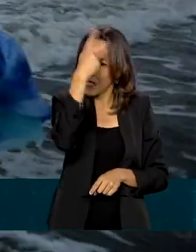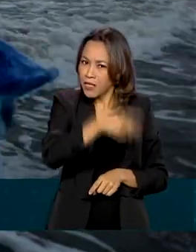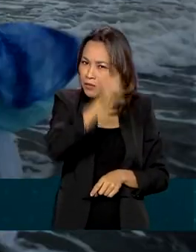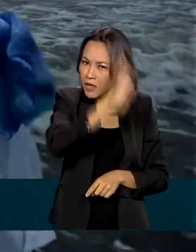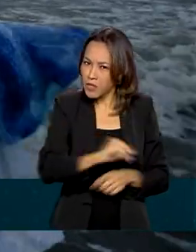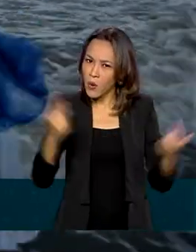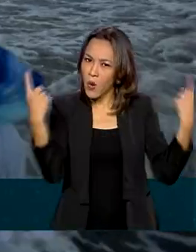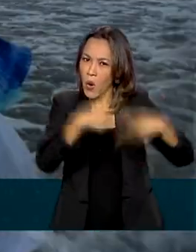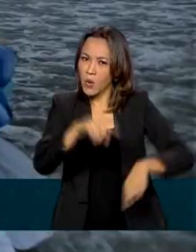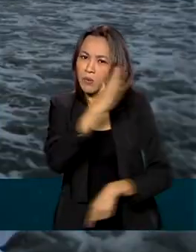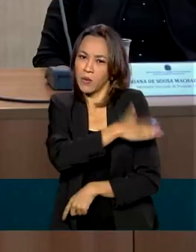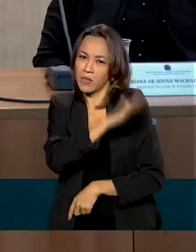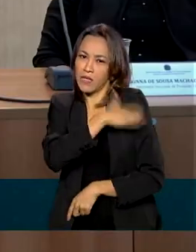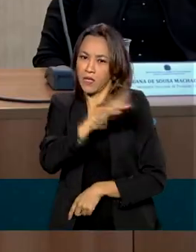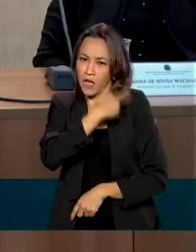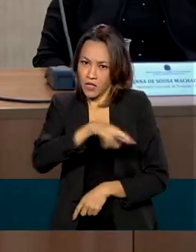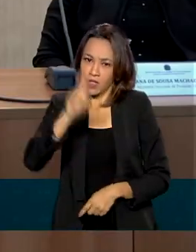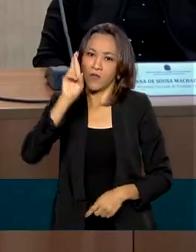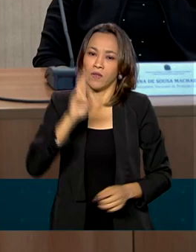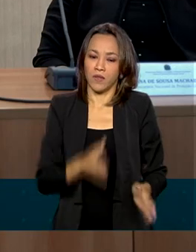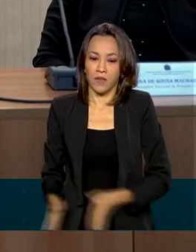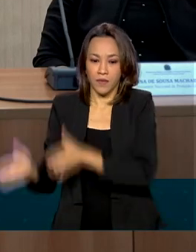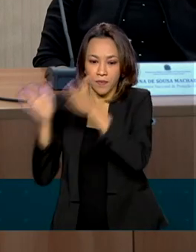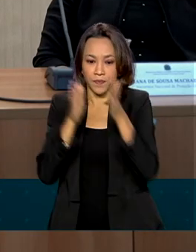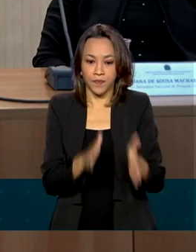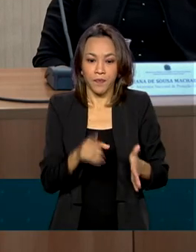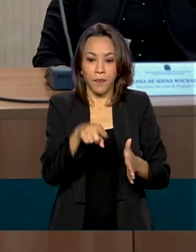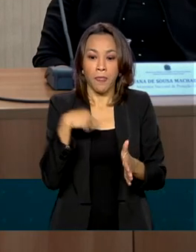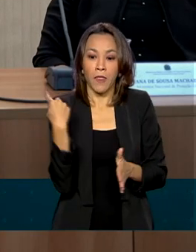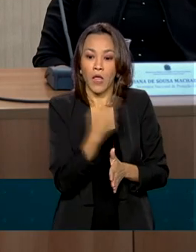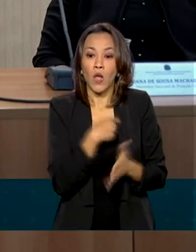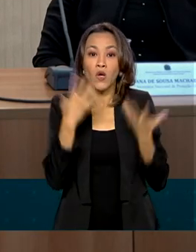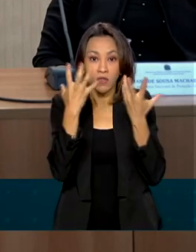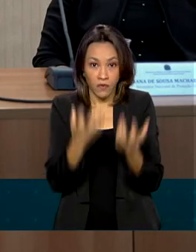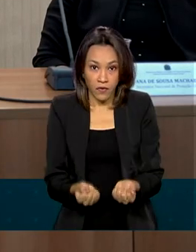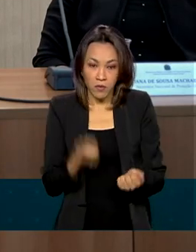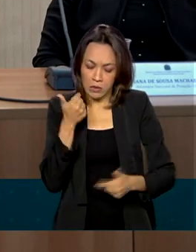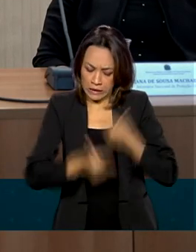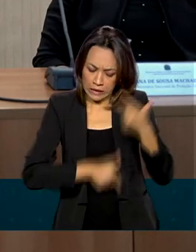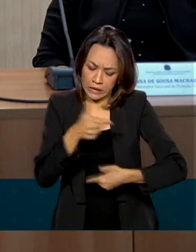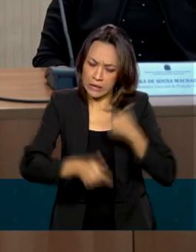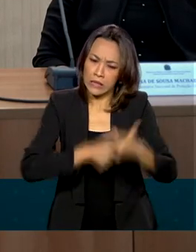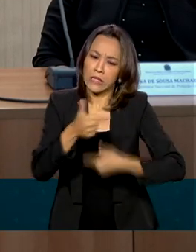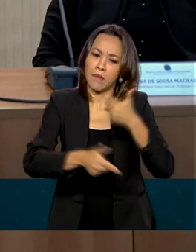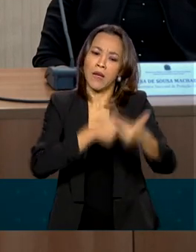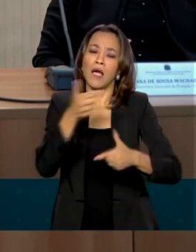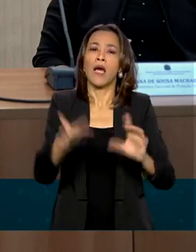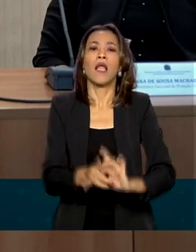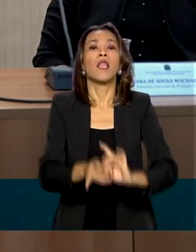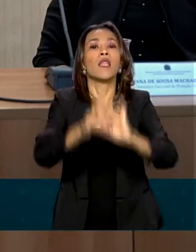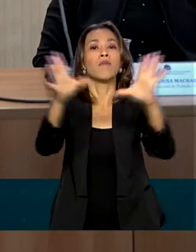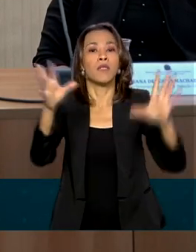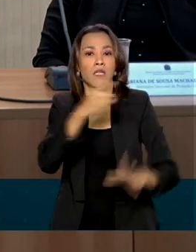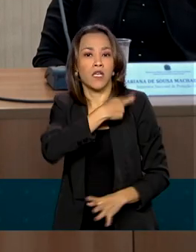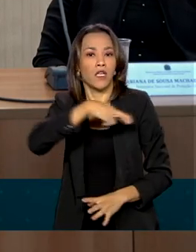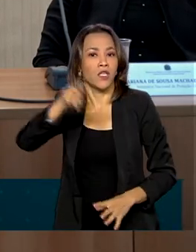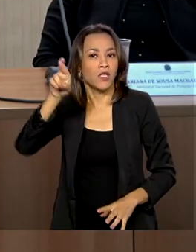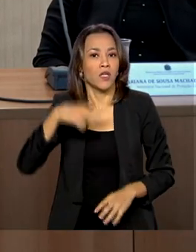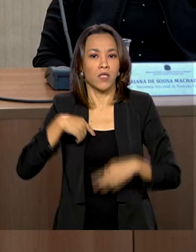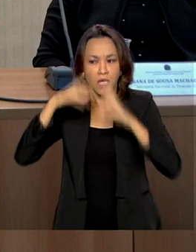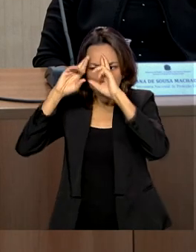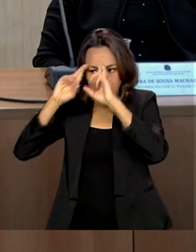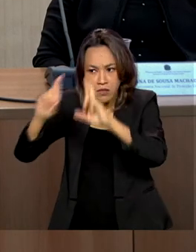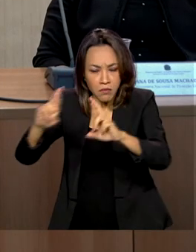Intolerância Religiosa. A gente vai trabalhar muito, muito, pela liberdade religiosa, pelo respeito entre as